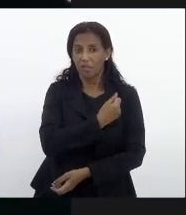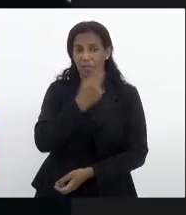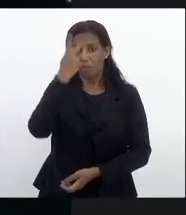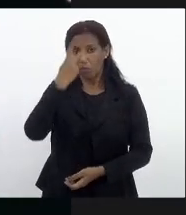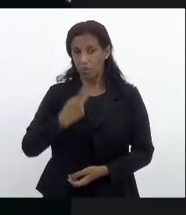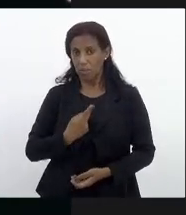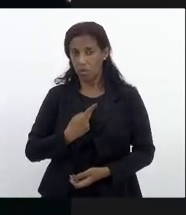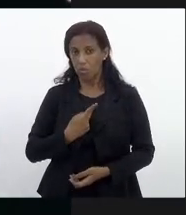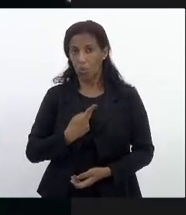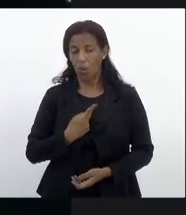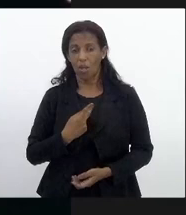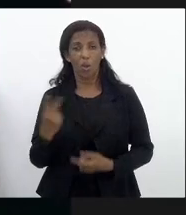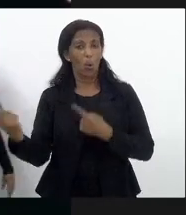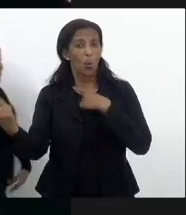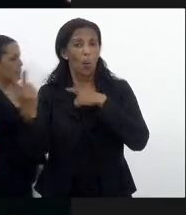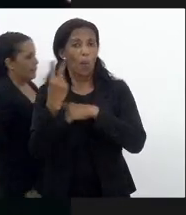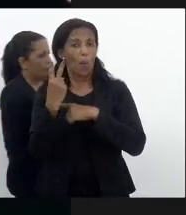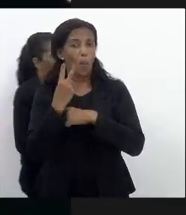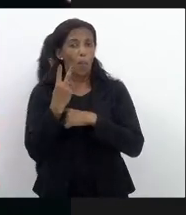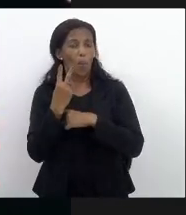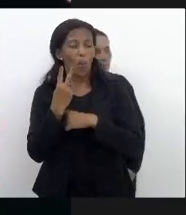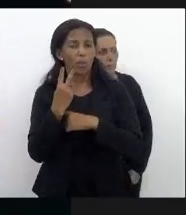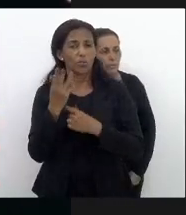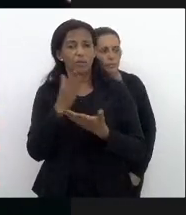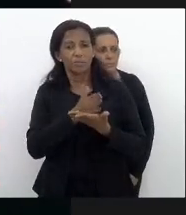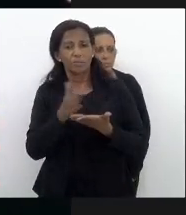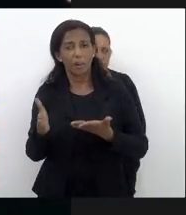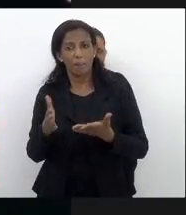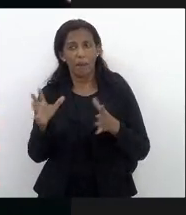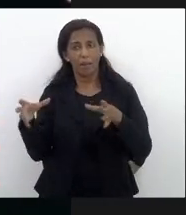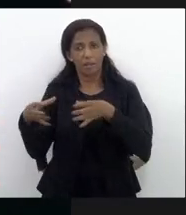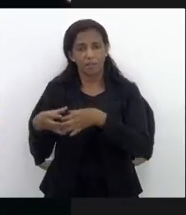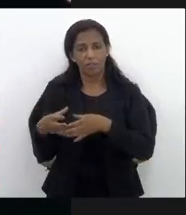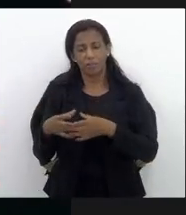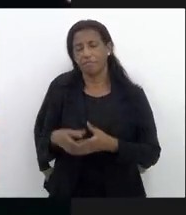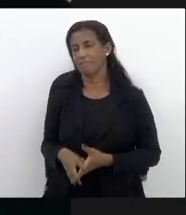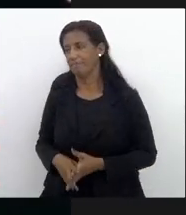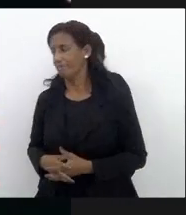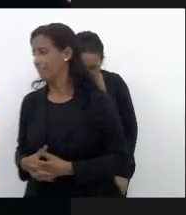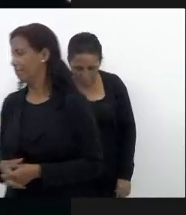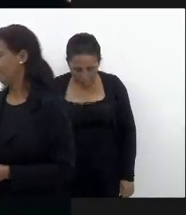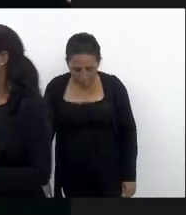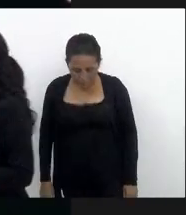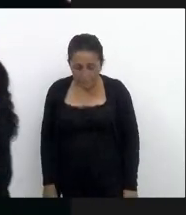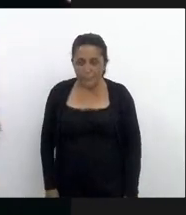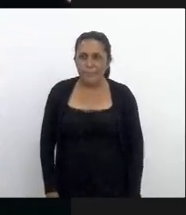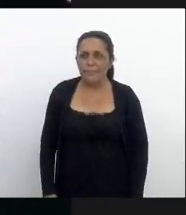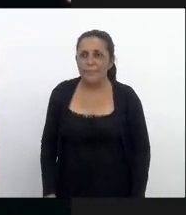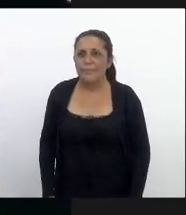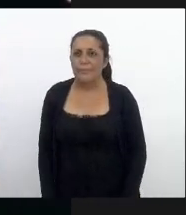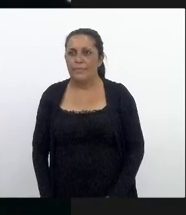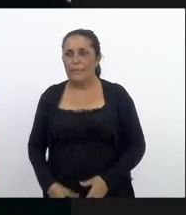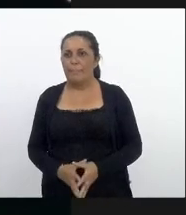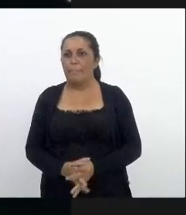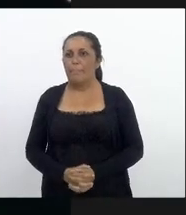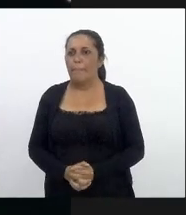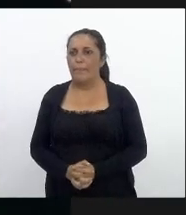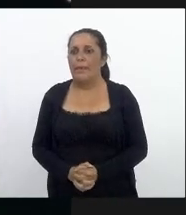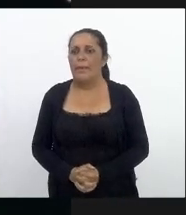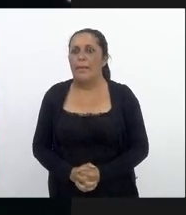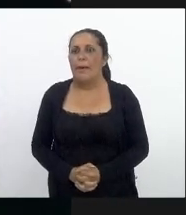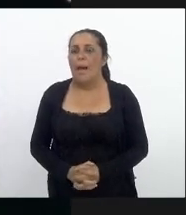só elas não podem conferir na maior parte dos casos a chamada imunidade efetiva ou seja não impedem a contaminação